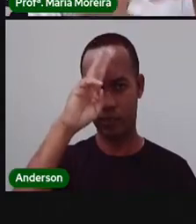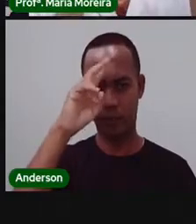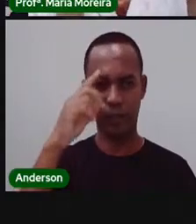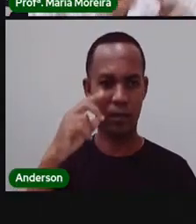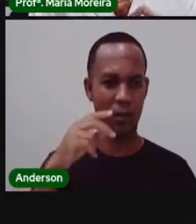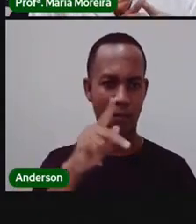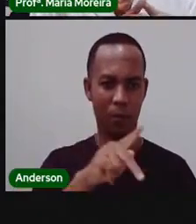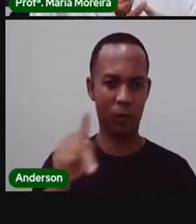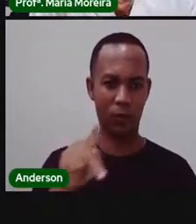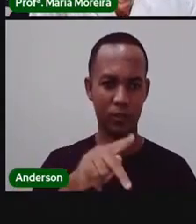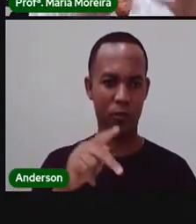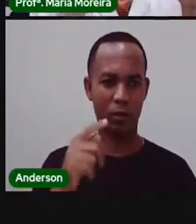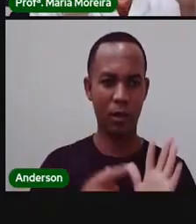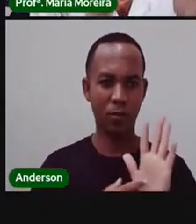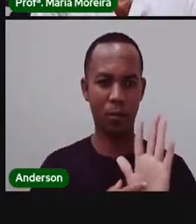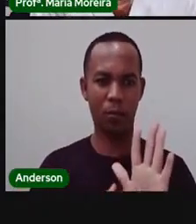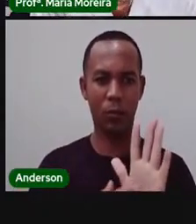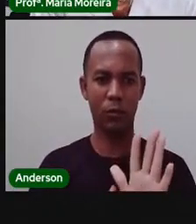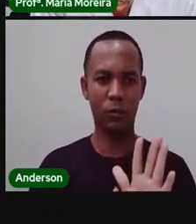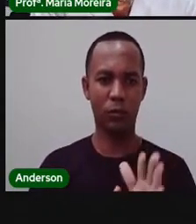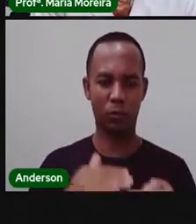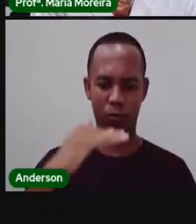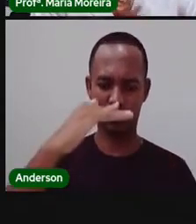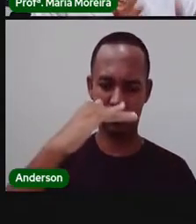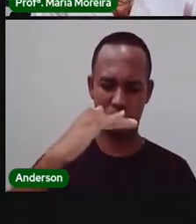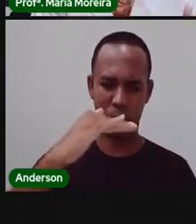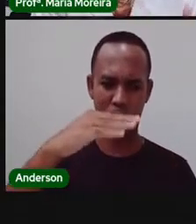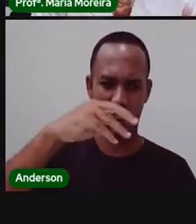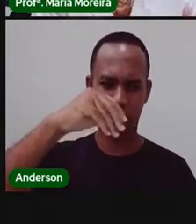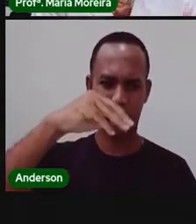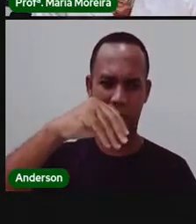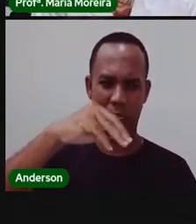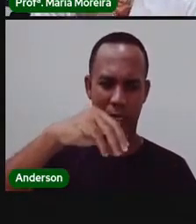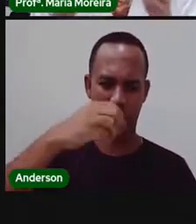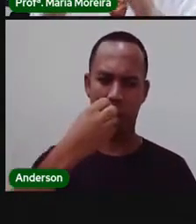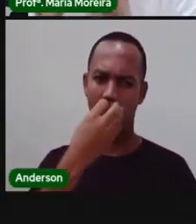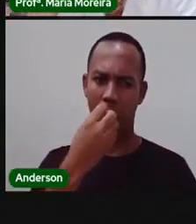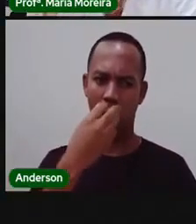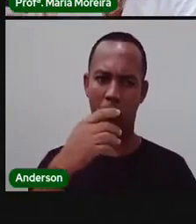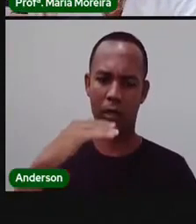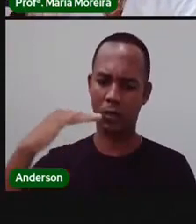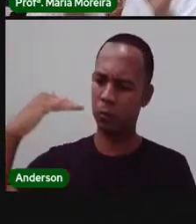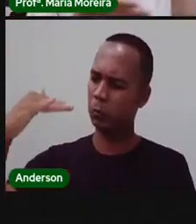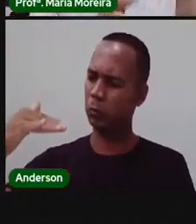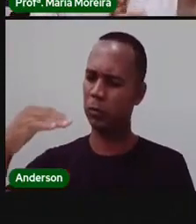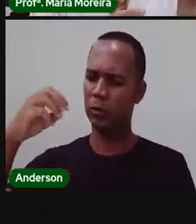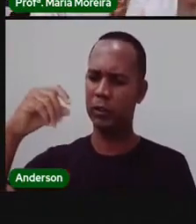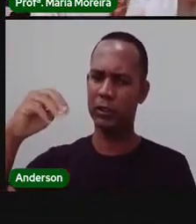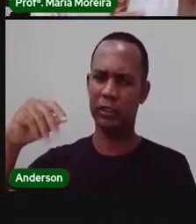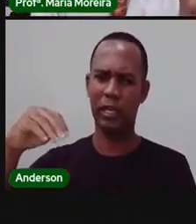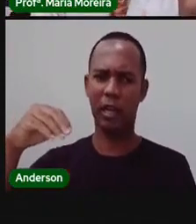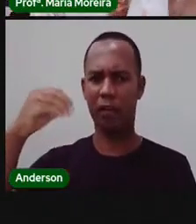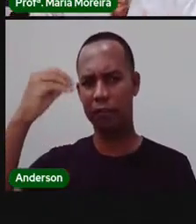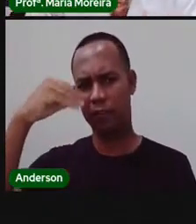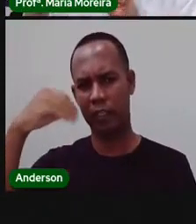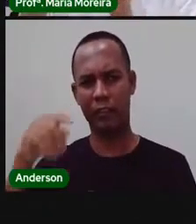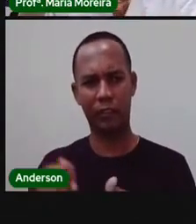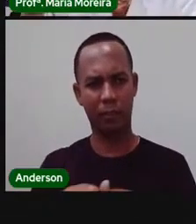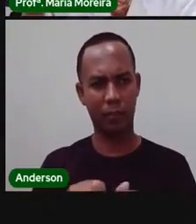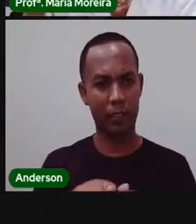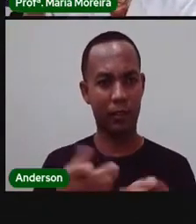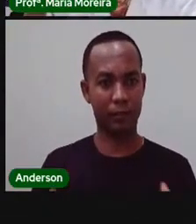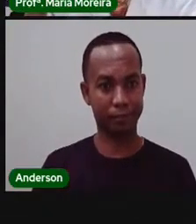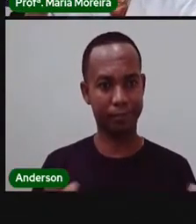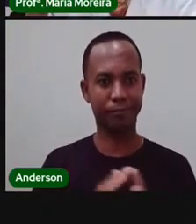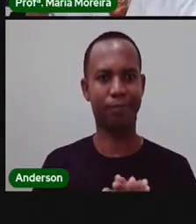vidro e dentro do pote de vidro tinha areia rica em nutrientes e a terra, na verdade, rica em nutrientes